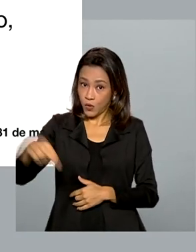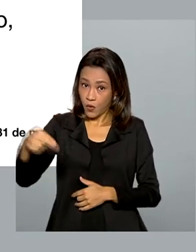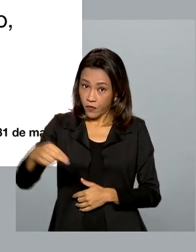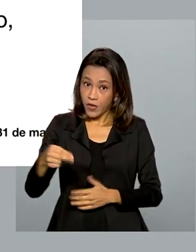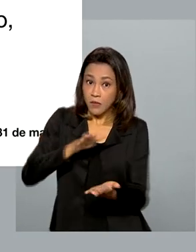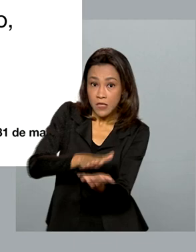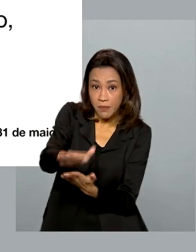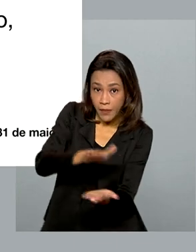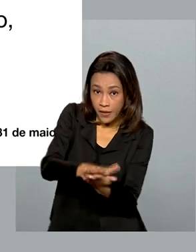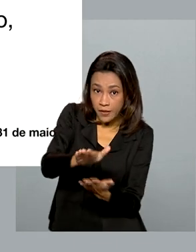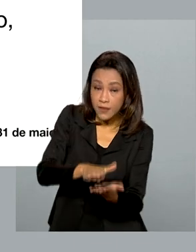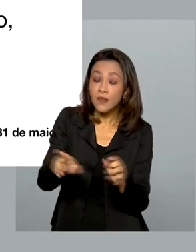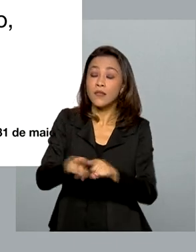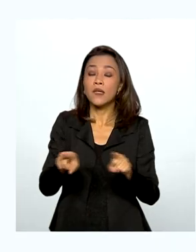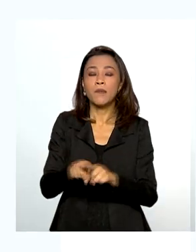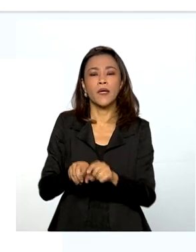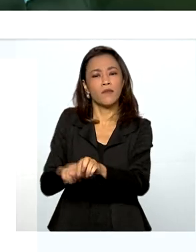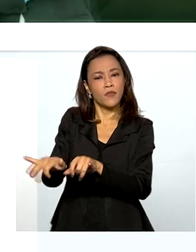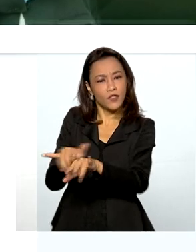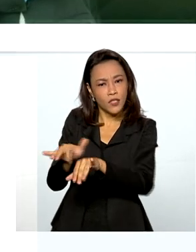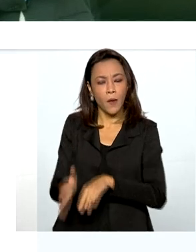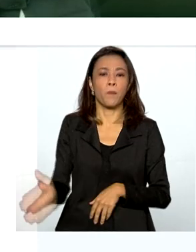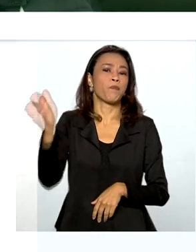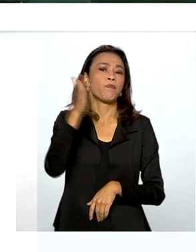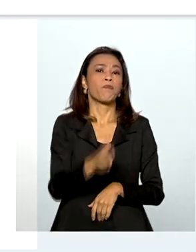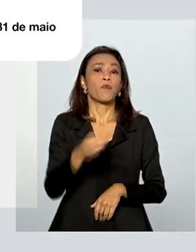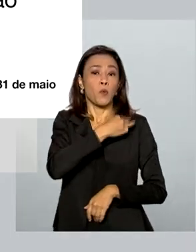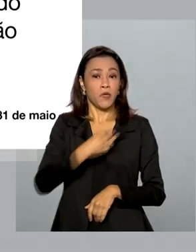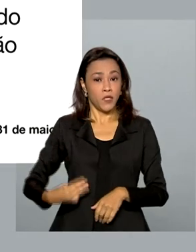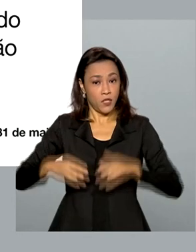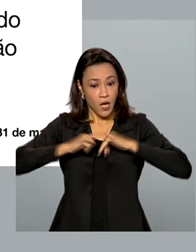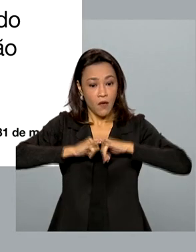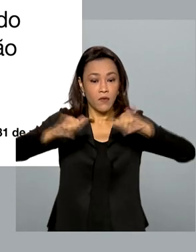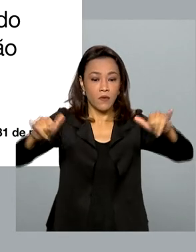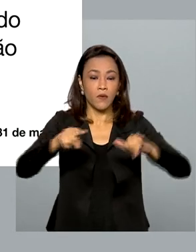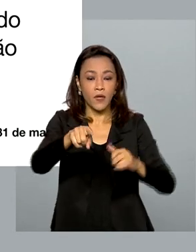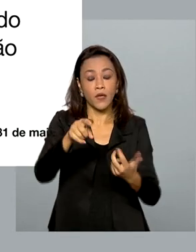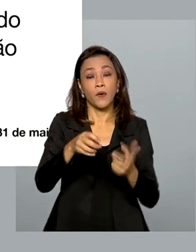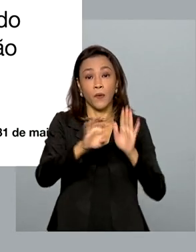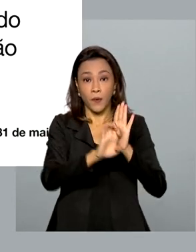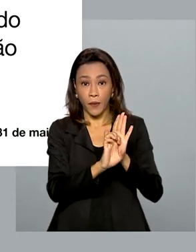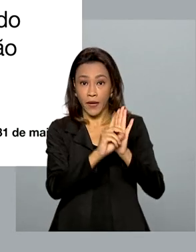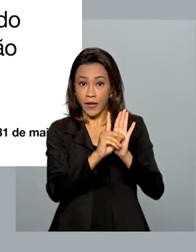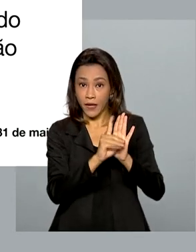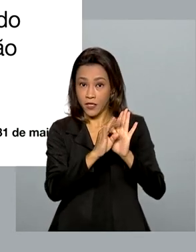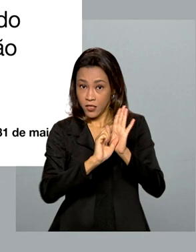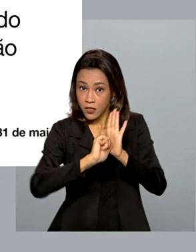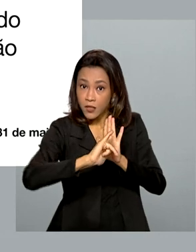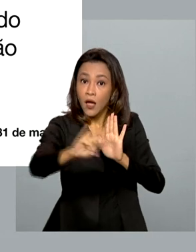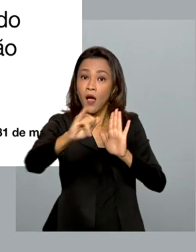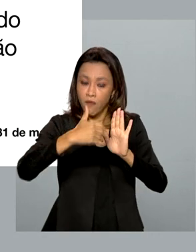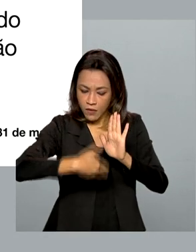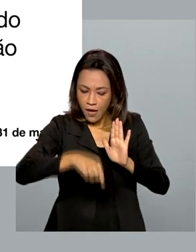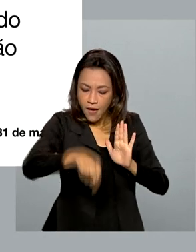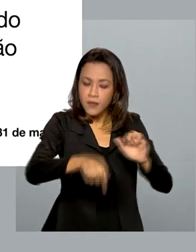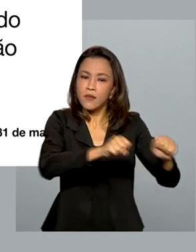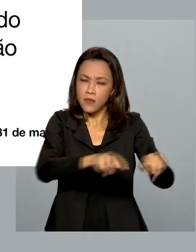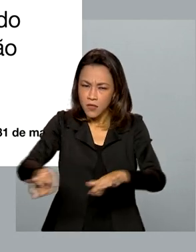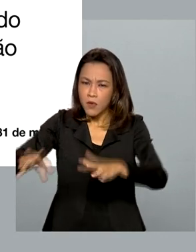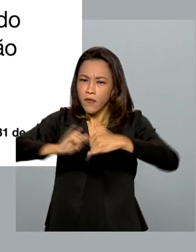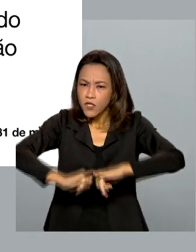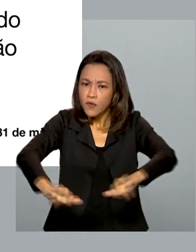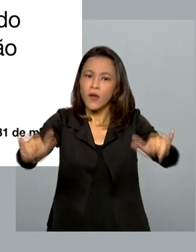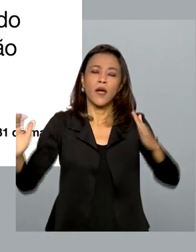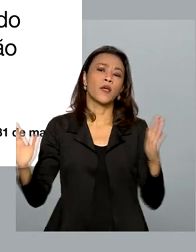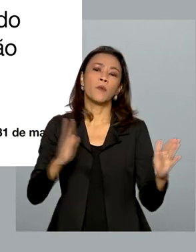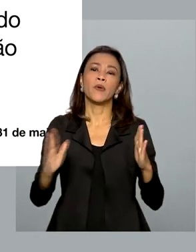impressa e digital. O ministro também anunciou que os editais serão publicados ainda esta semana e o prazo de inscrição no Enem será